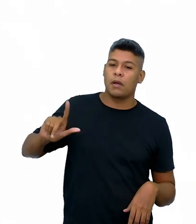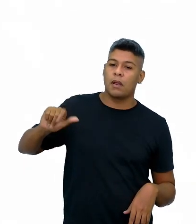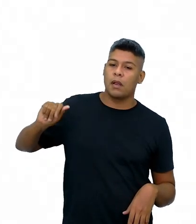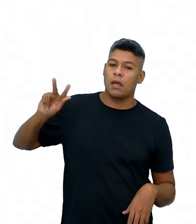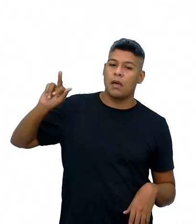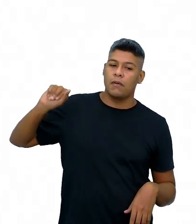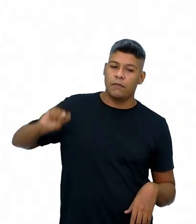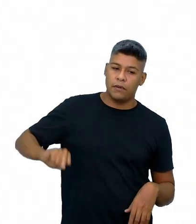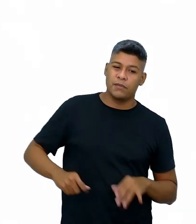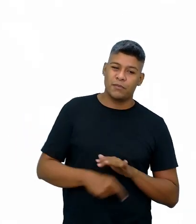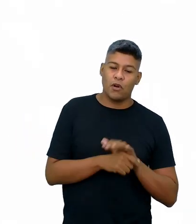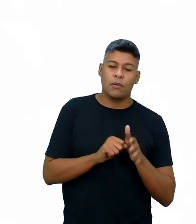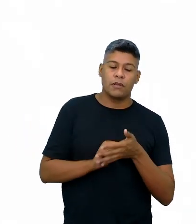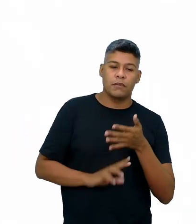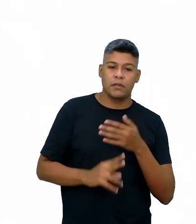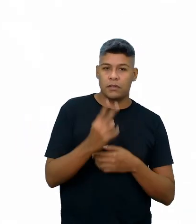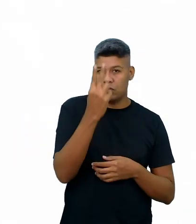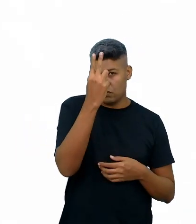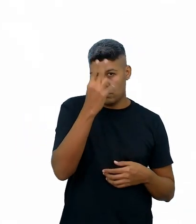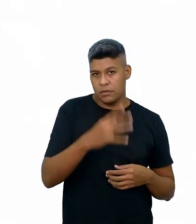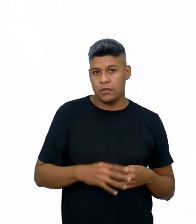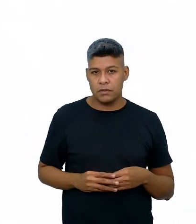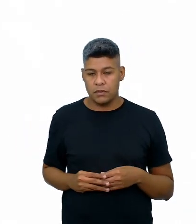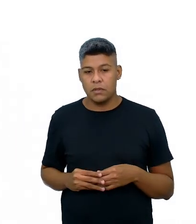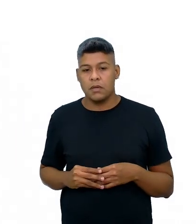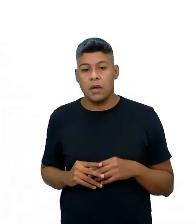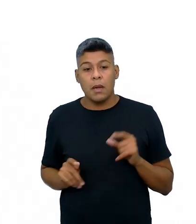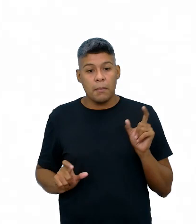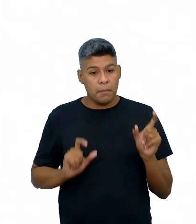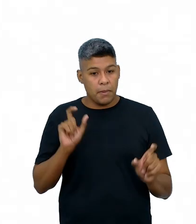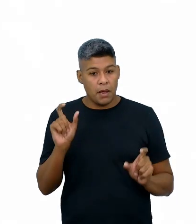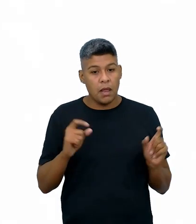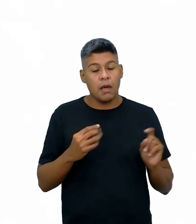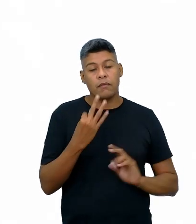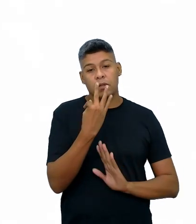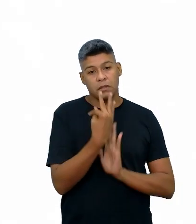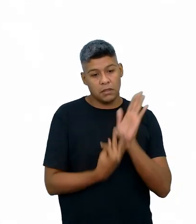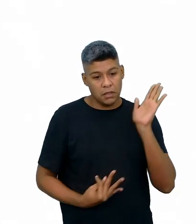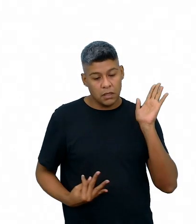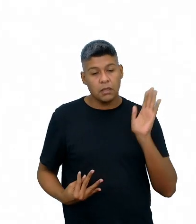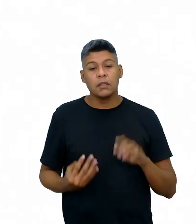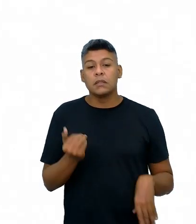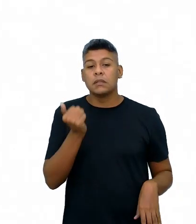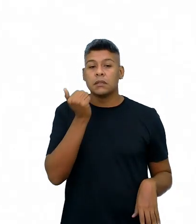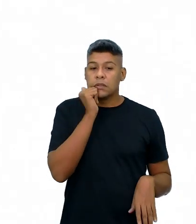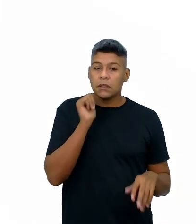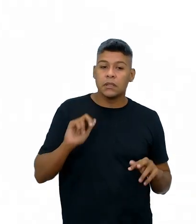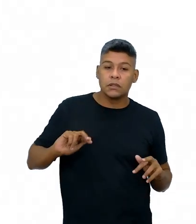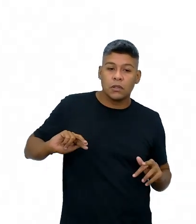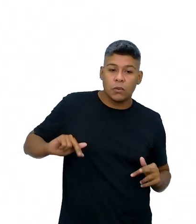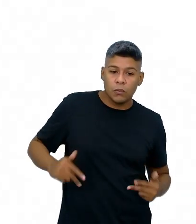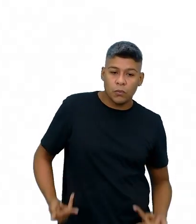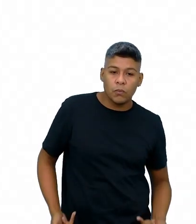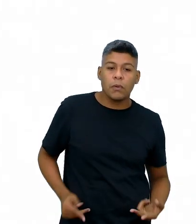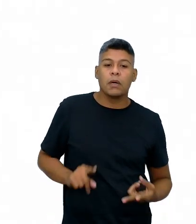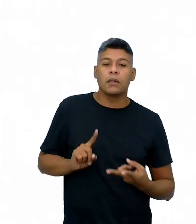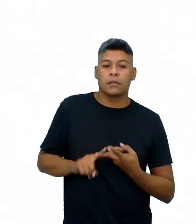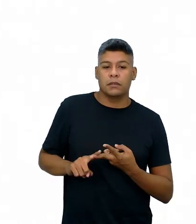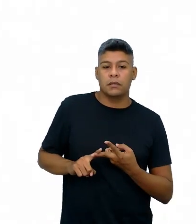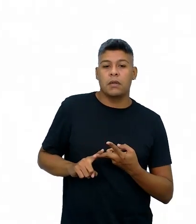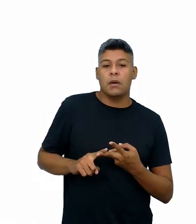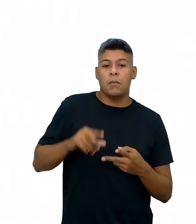atividade 2. Então, lá as palavrinhas que estavam no texto, né? Ciências que eles sugeriram, né? Ciências